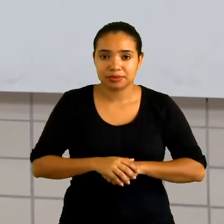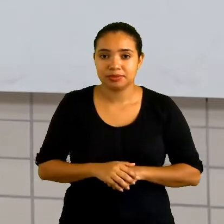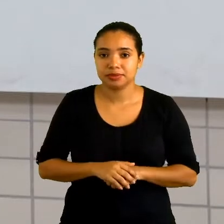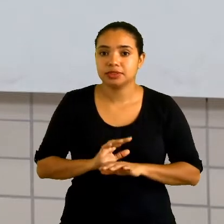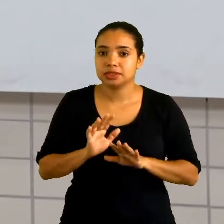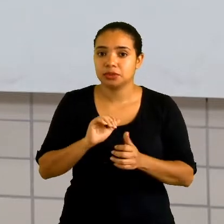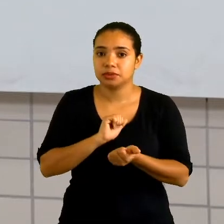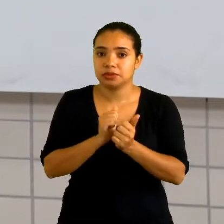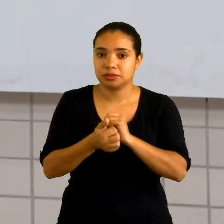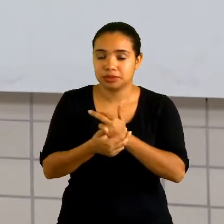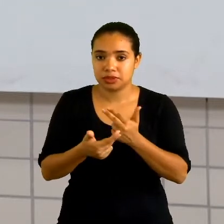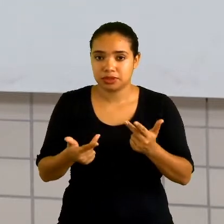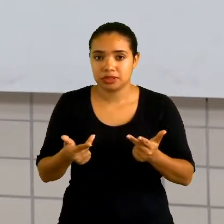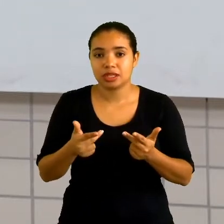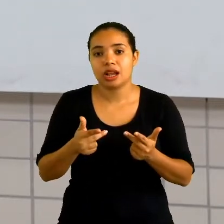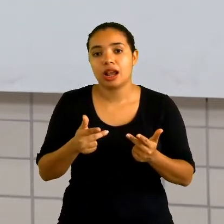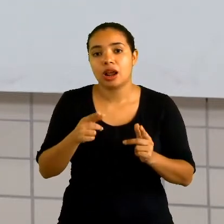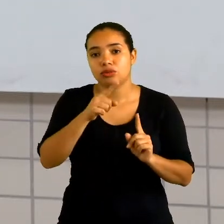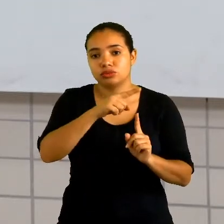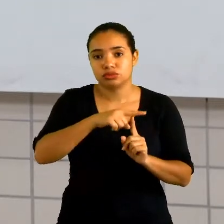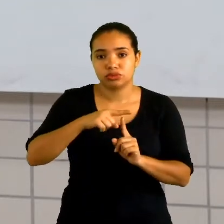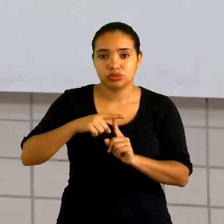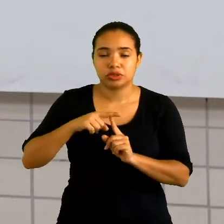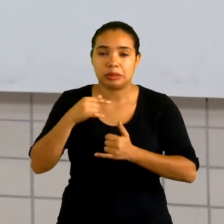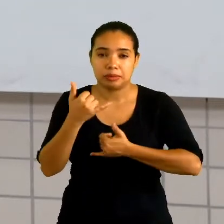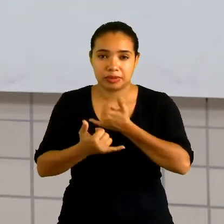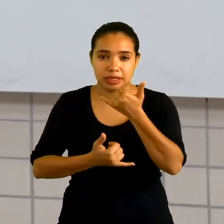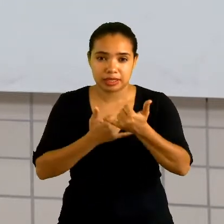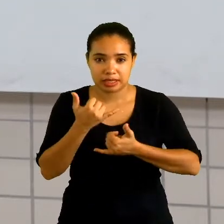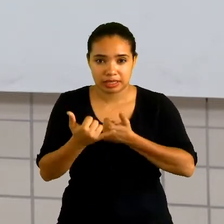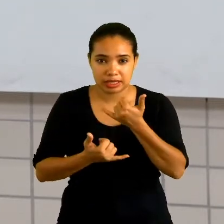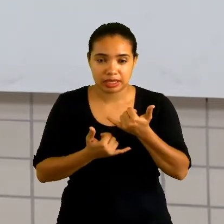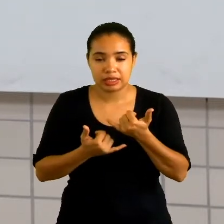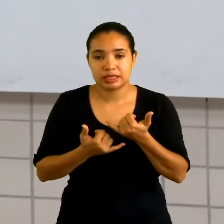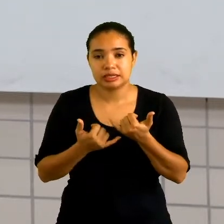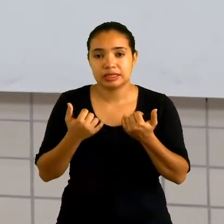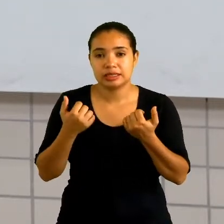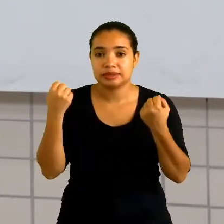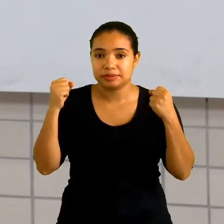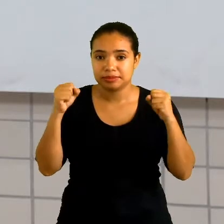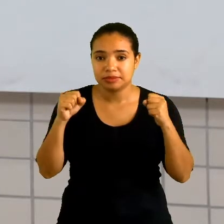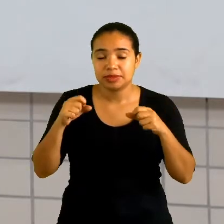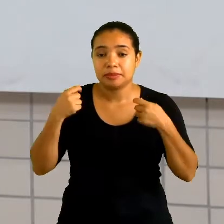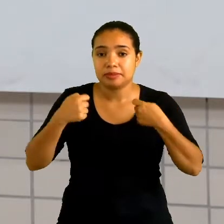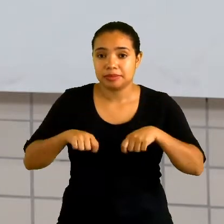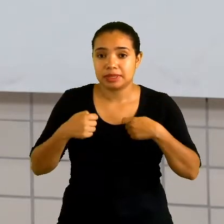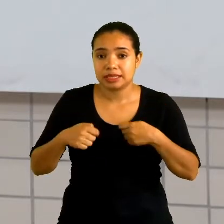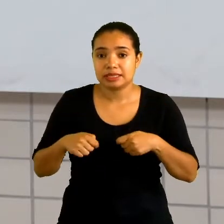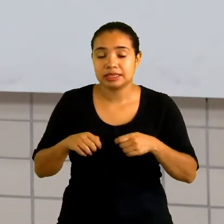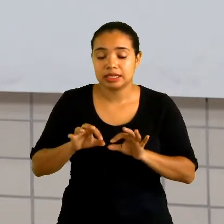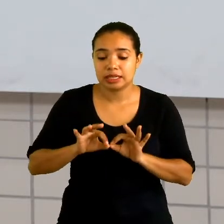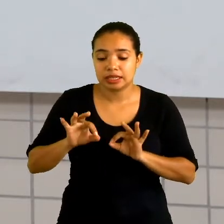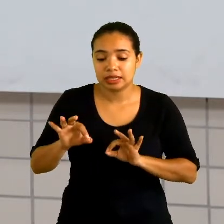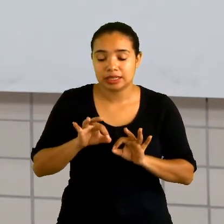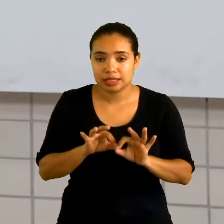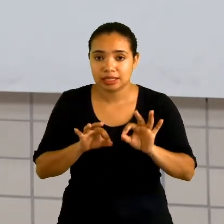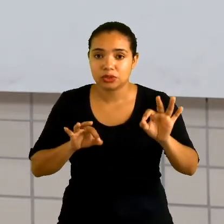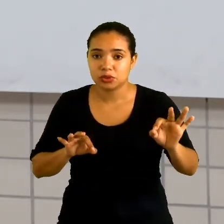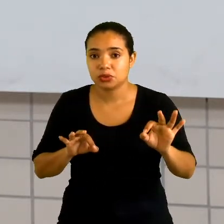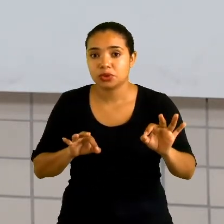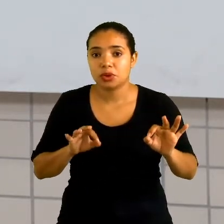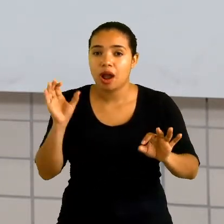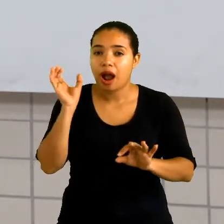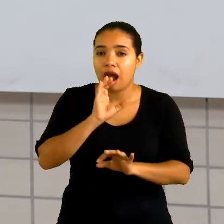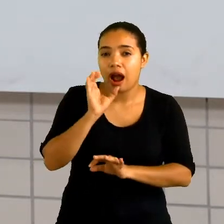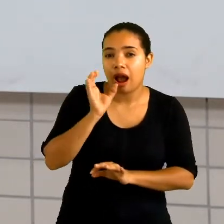os esportes de marca são aqueles esportes, aquelas brincadeiras, as atividades, que a gente precisa medir o quanto mais